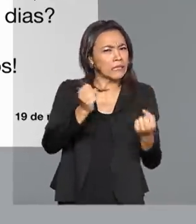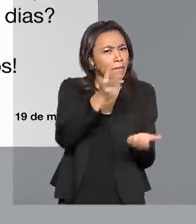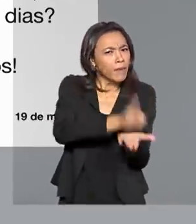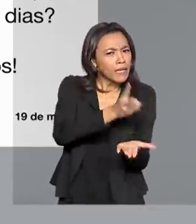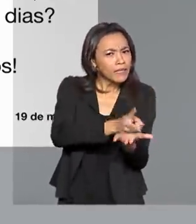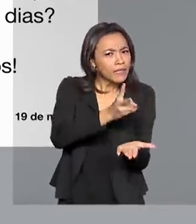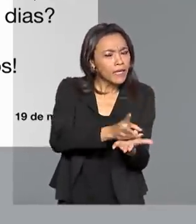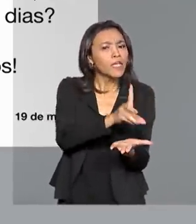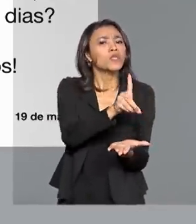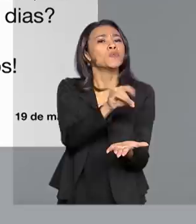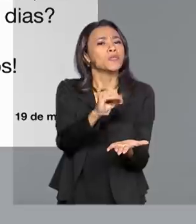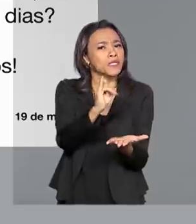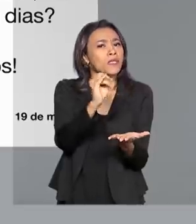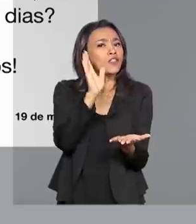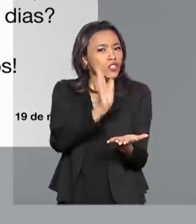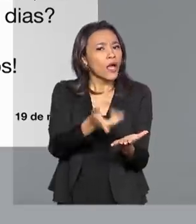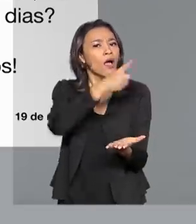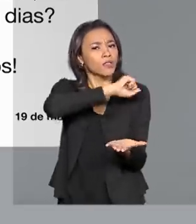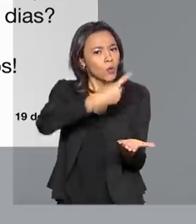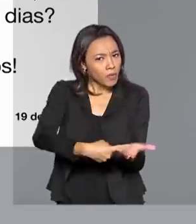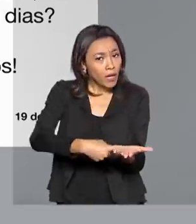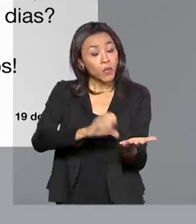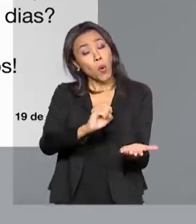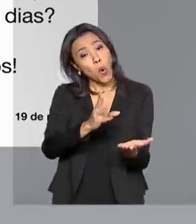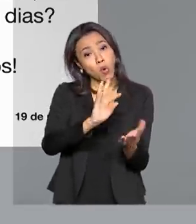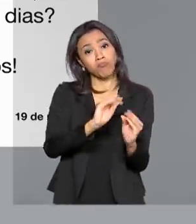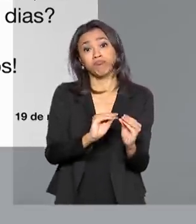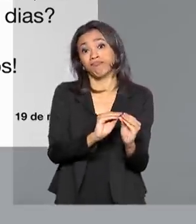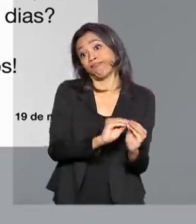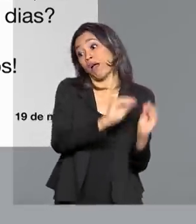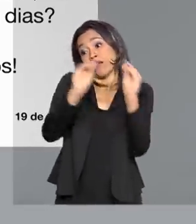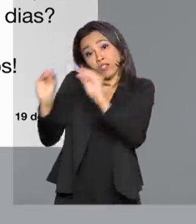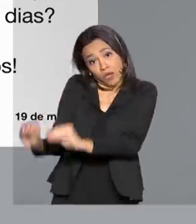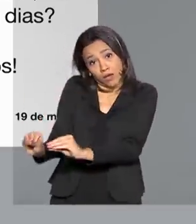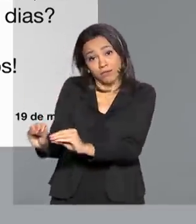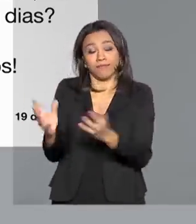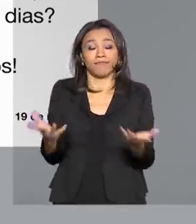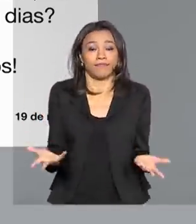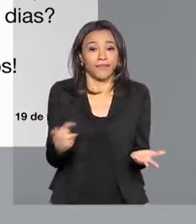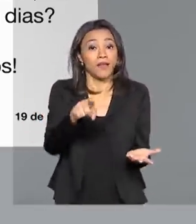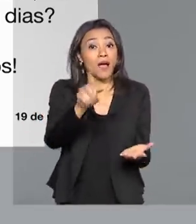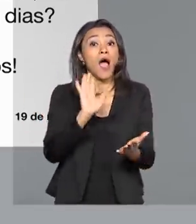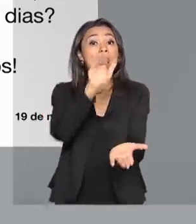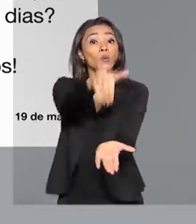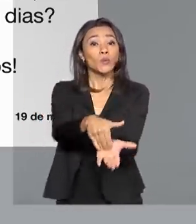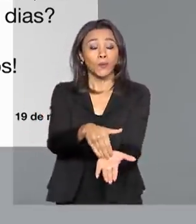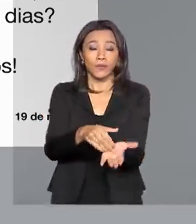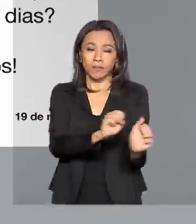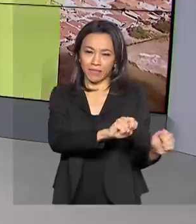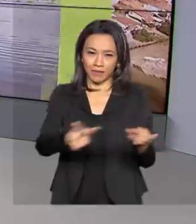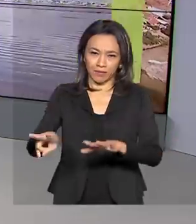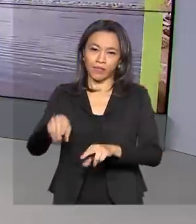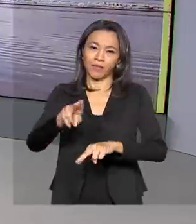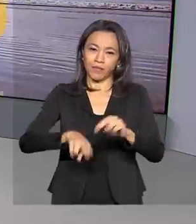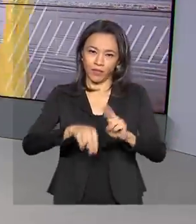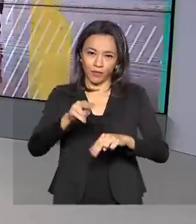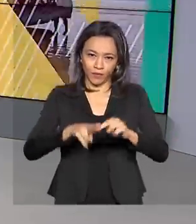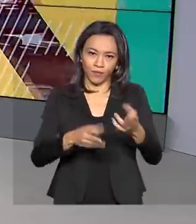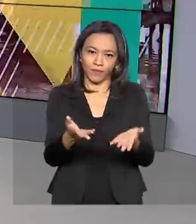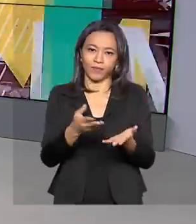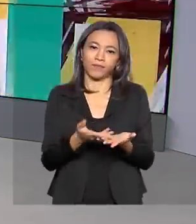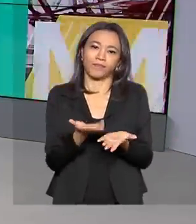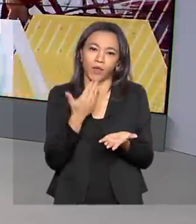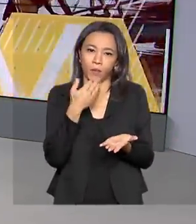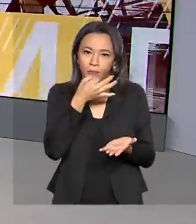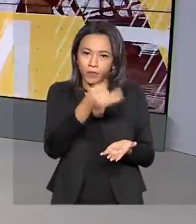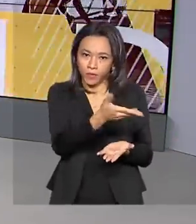mantido nas datas inicialmente previstas ou se deve ser adiado. A consulta será feita na última semana de junho. Bom, e